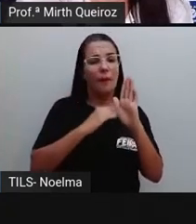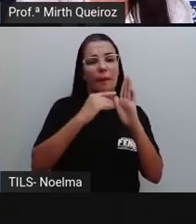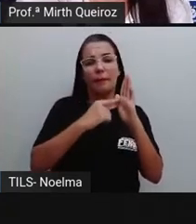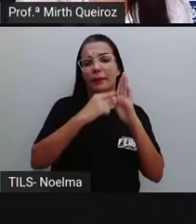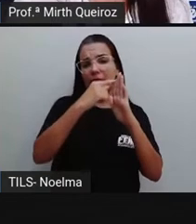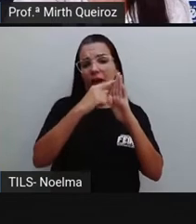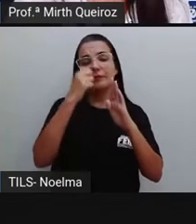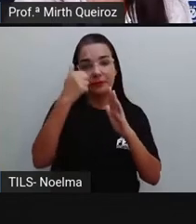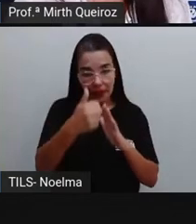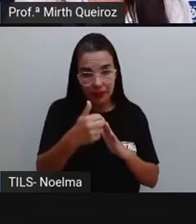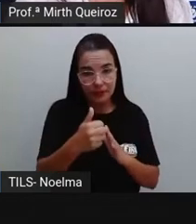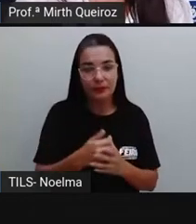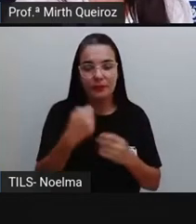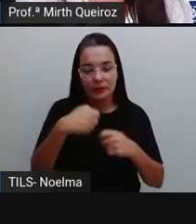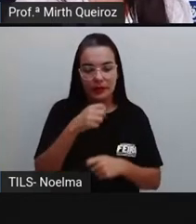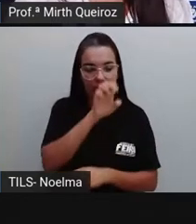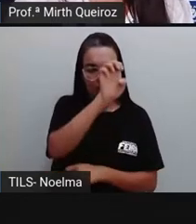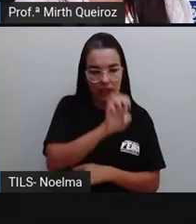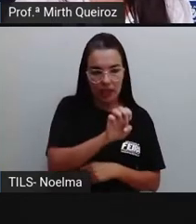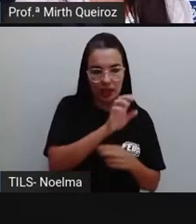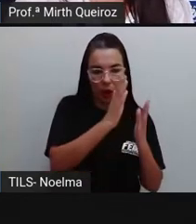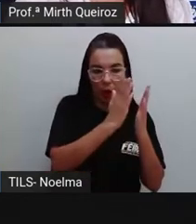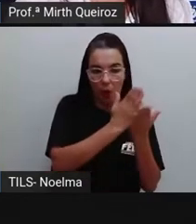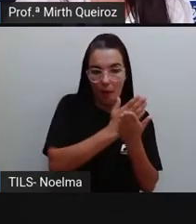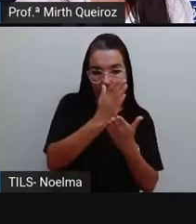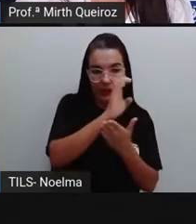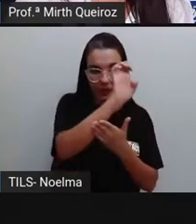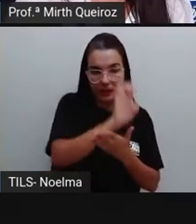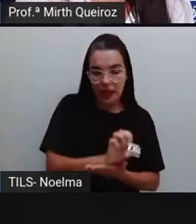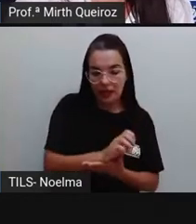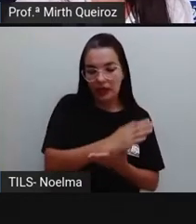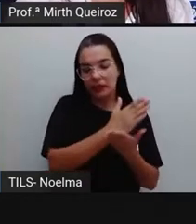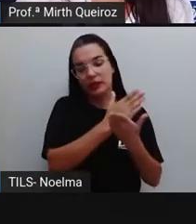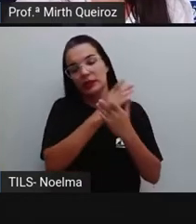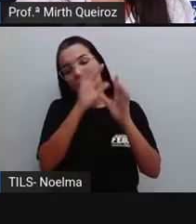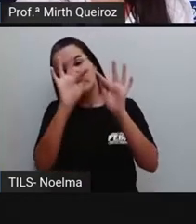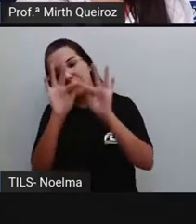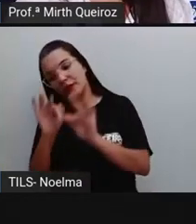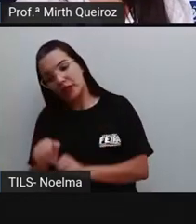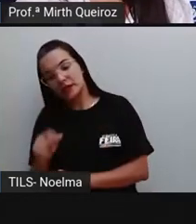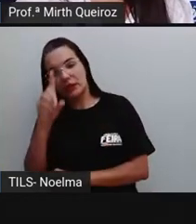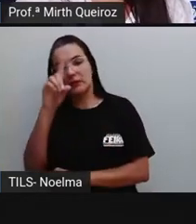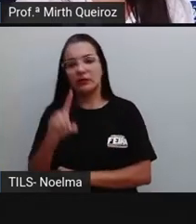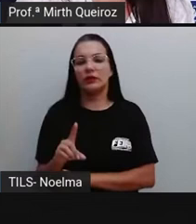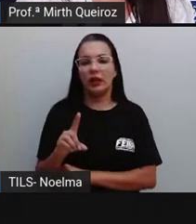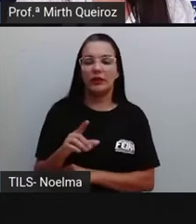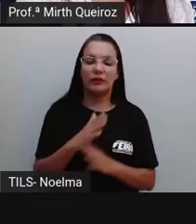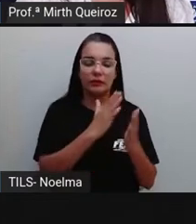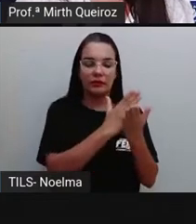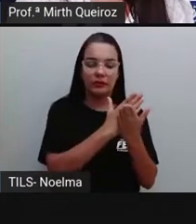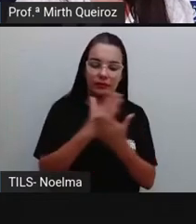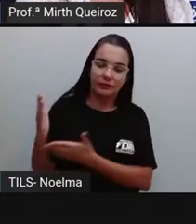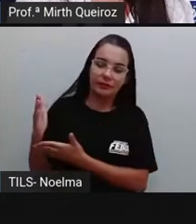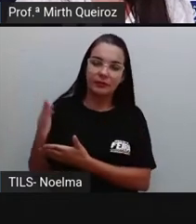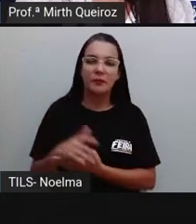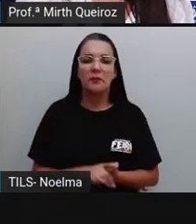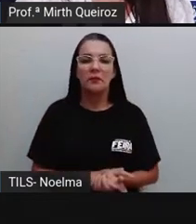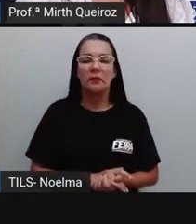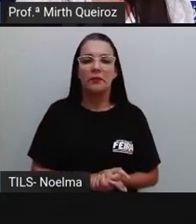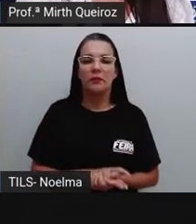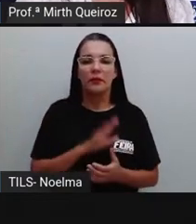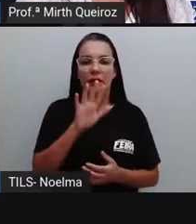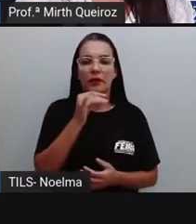esquerda para a direita. Nós temos a classe das unidades simples, onde a gente vai ter